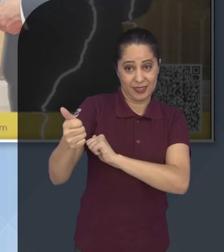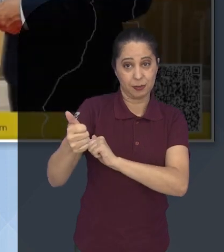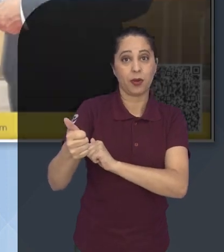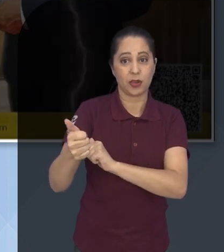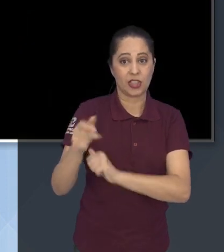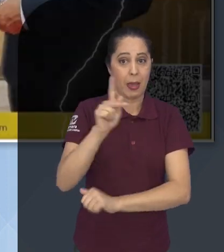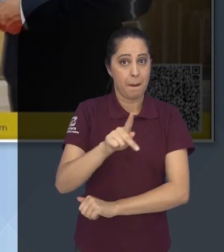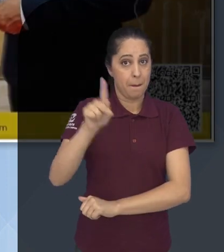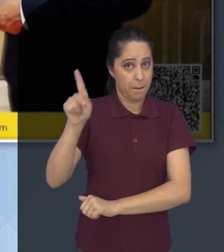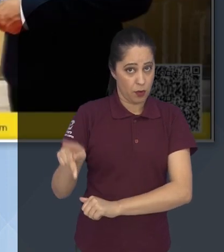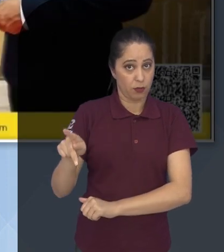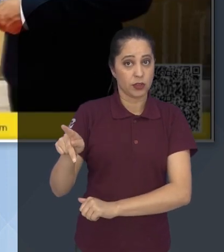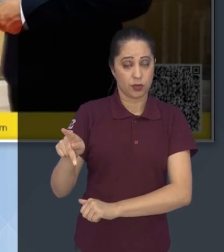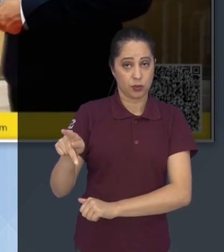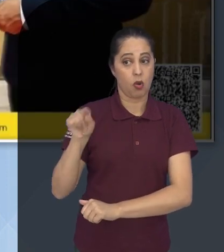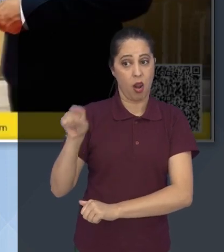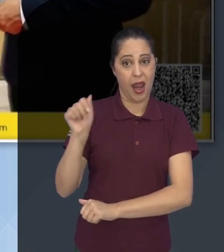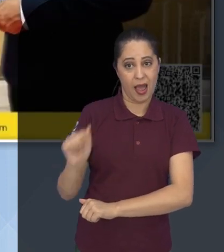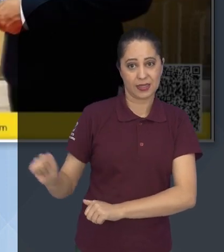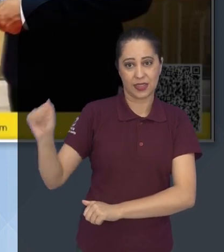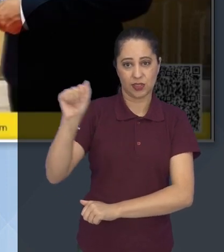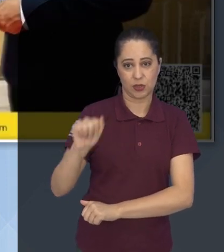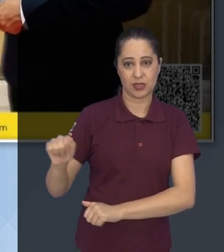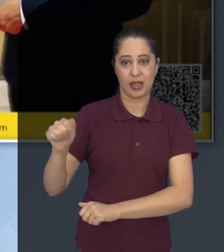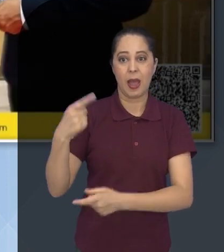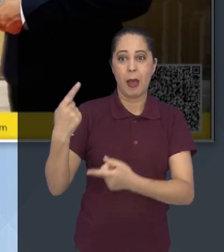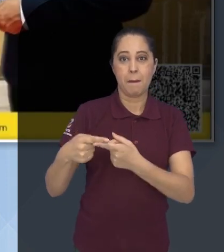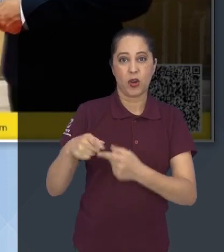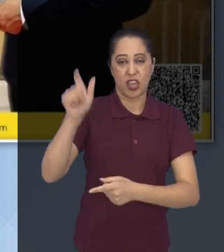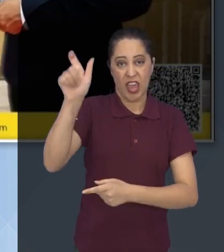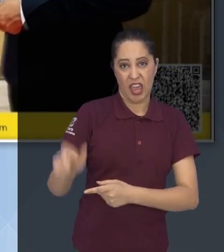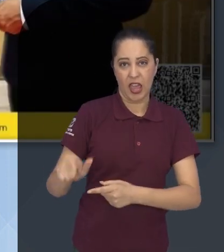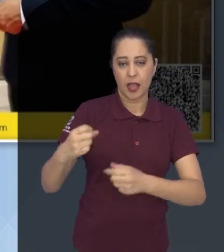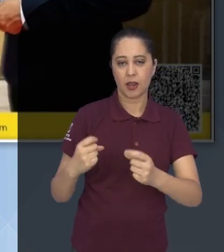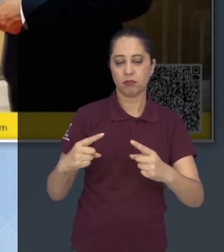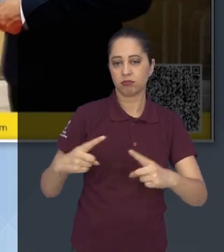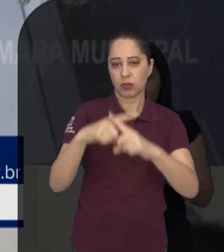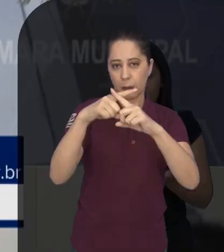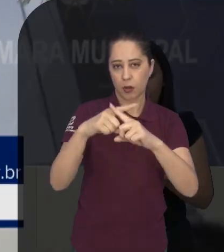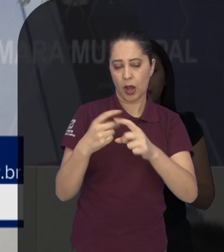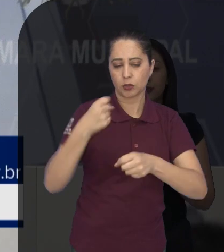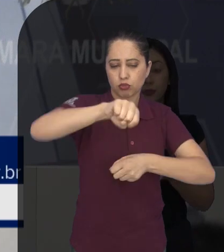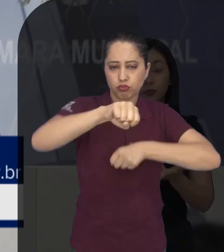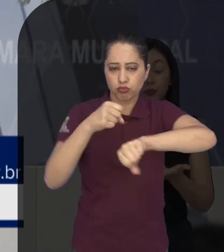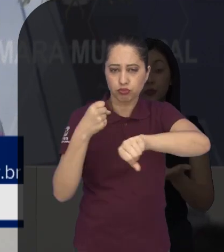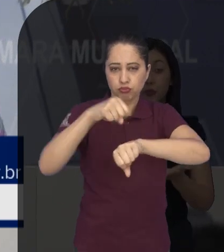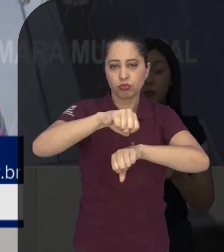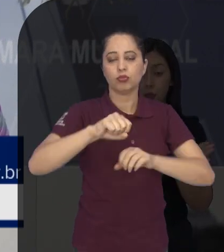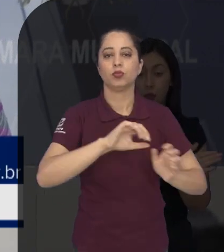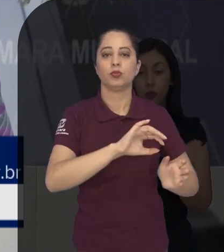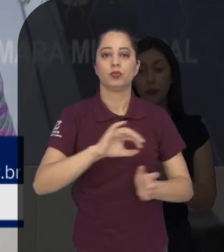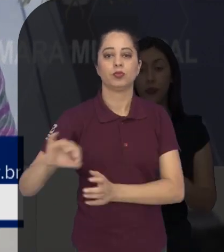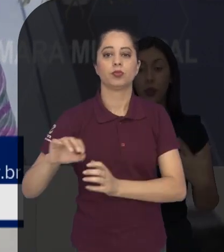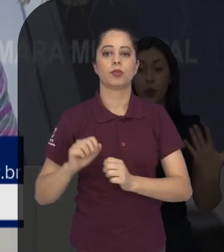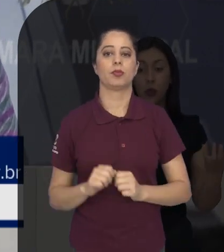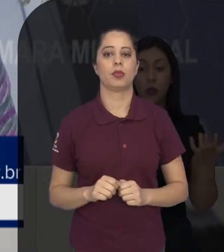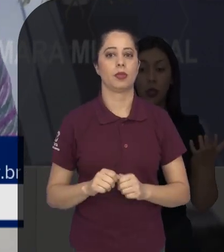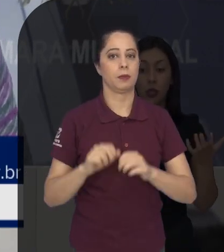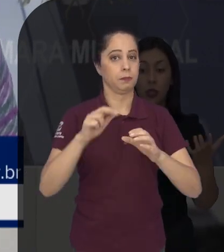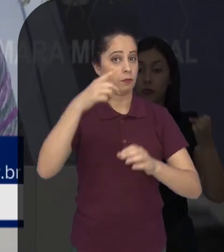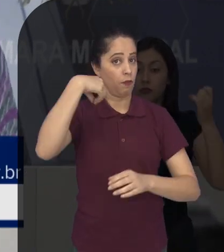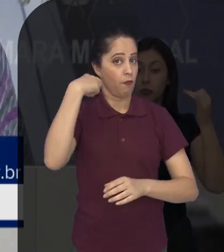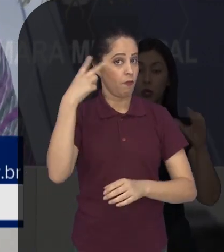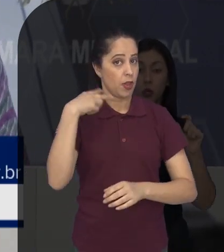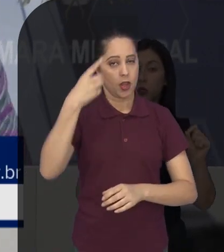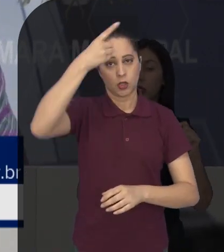Romão, professor da instituição, em um campeonato nacional de kickboxing. Ainda na tribuna, a vereadora Dulce Rita